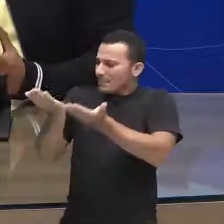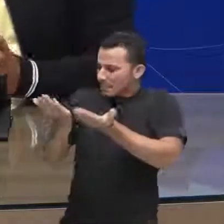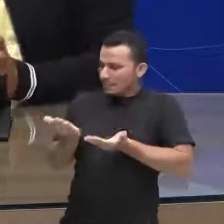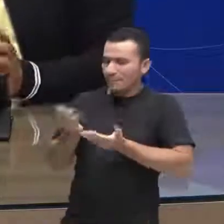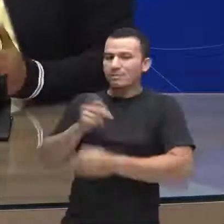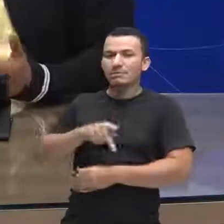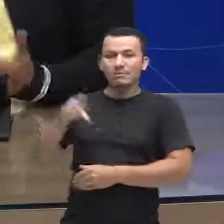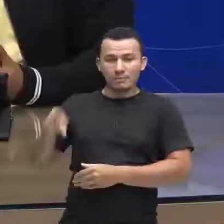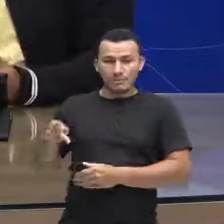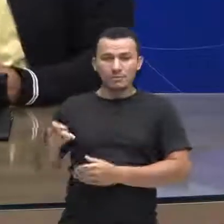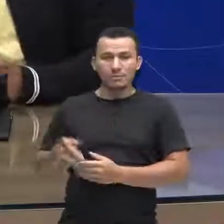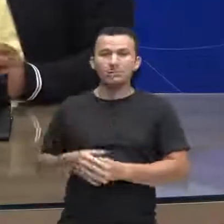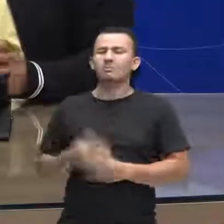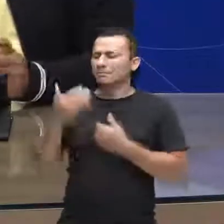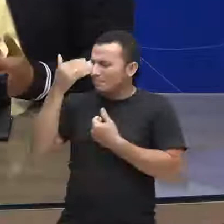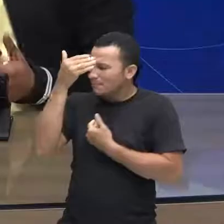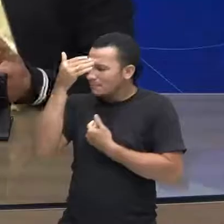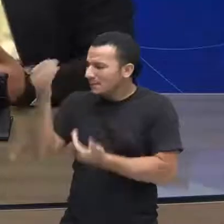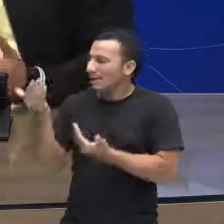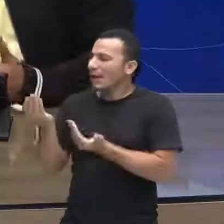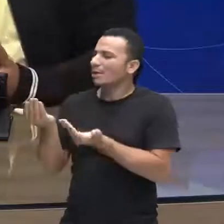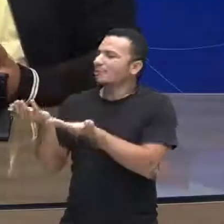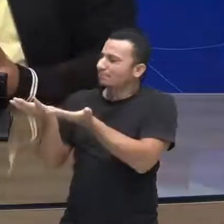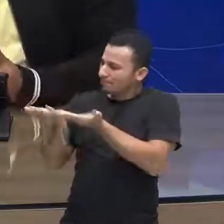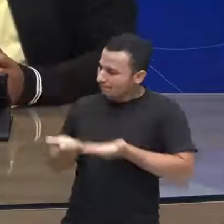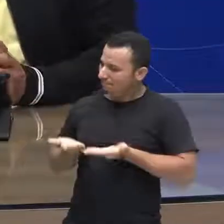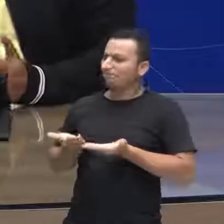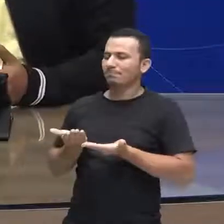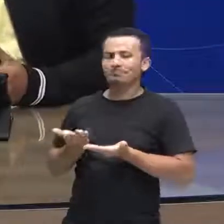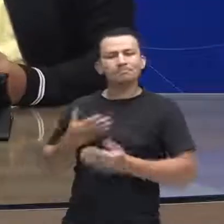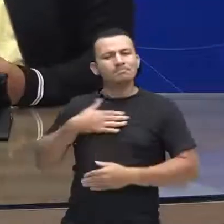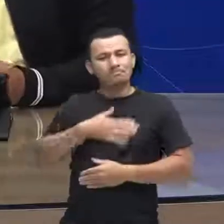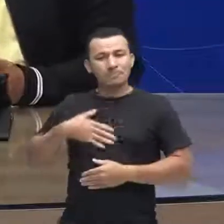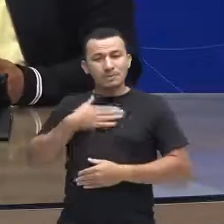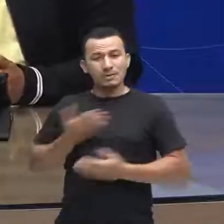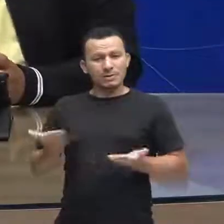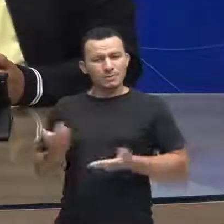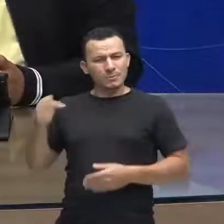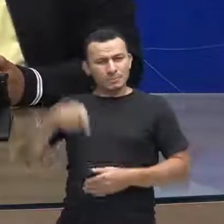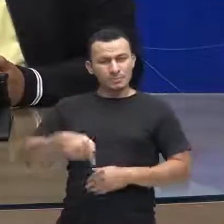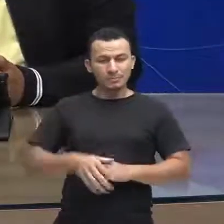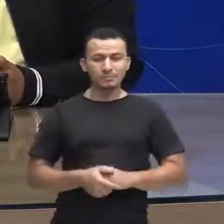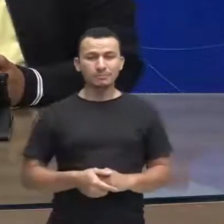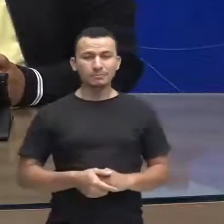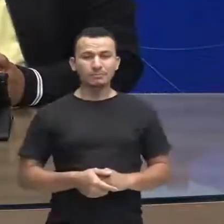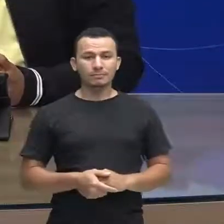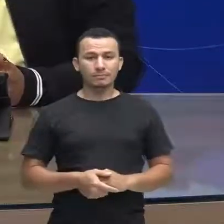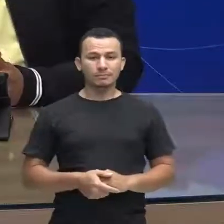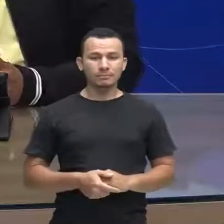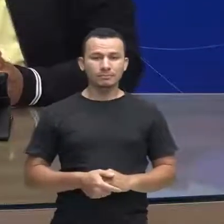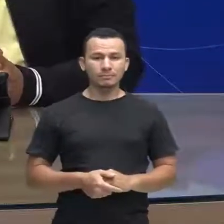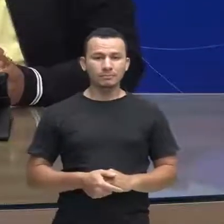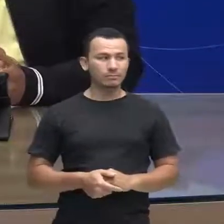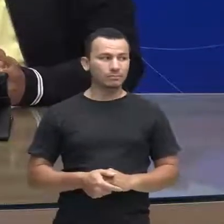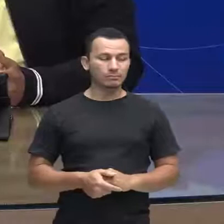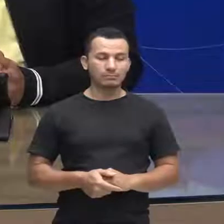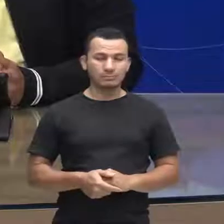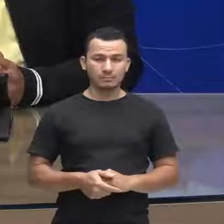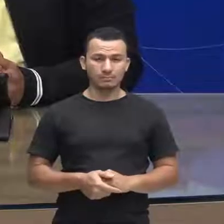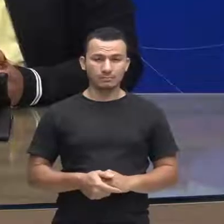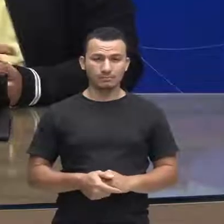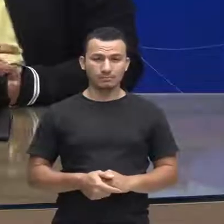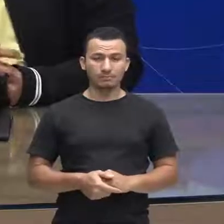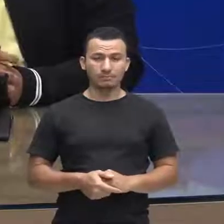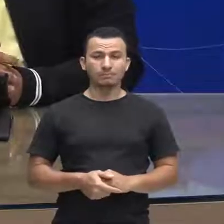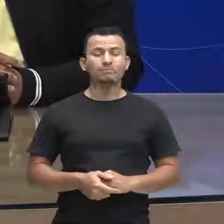-vindo ao nosso programa, muito obrigado novamente por você vir, é uma grande honra recebê-lo aqui. Bem, para mim é um